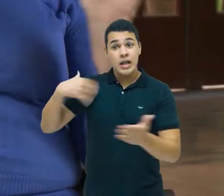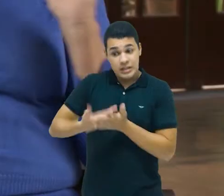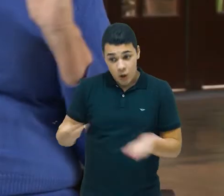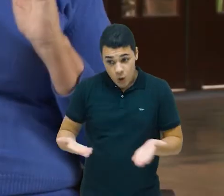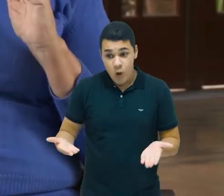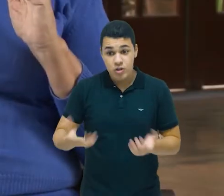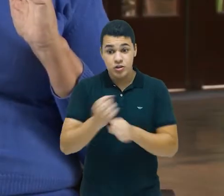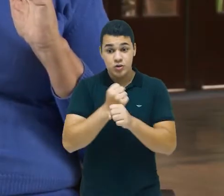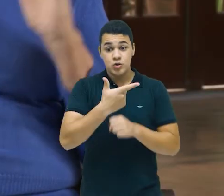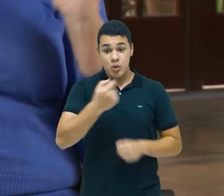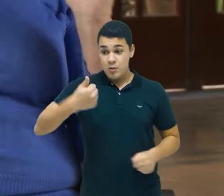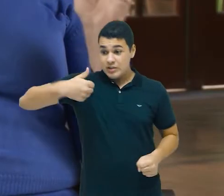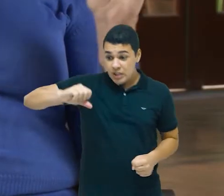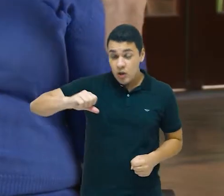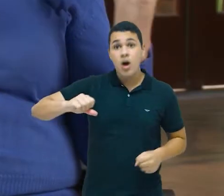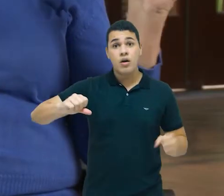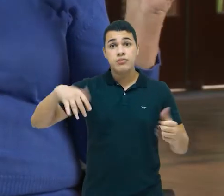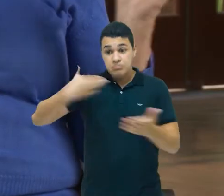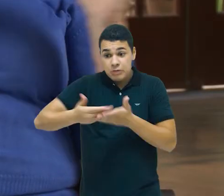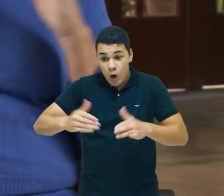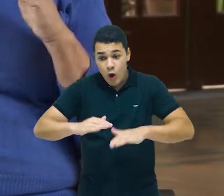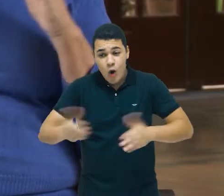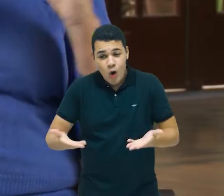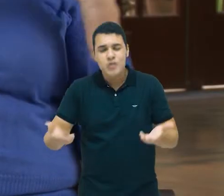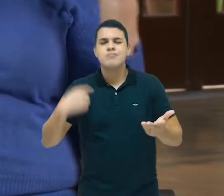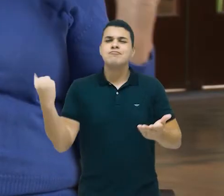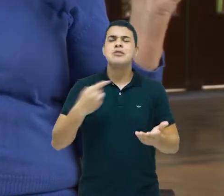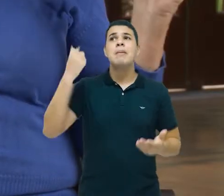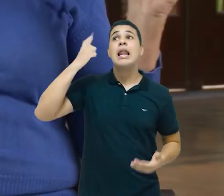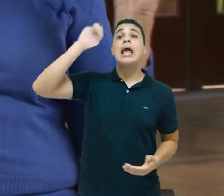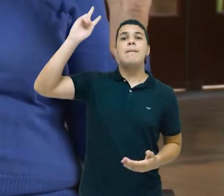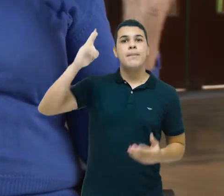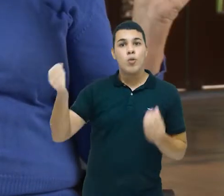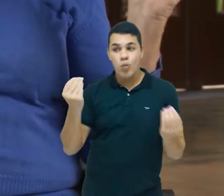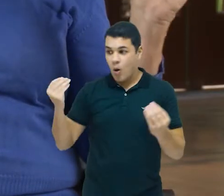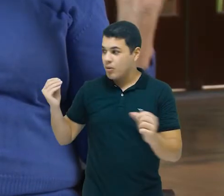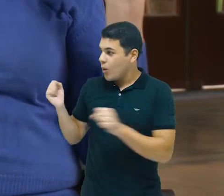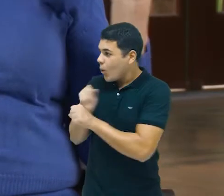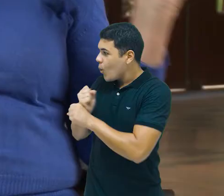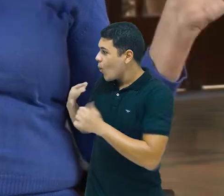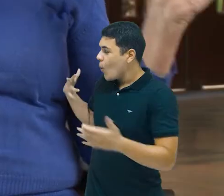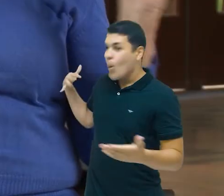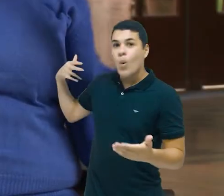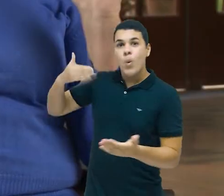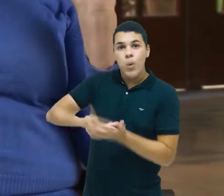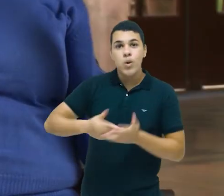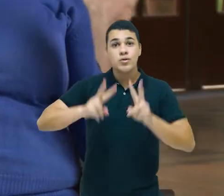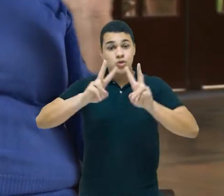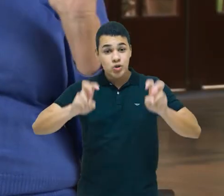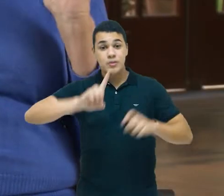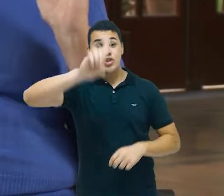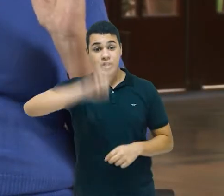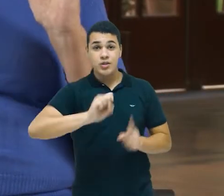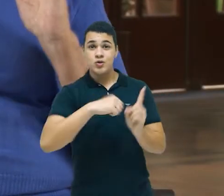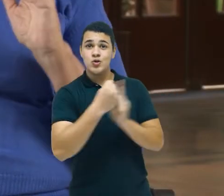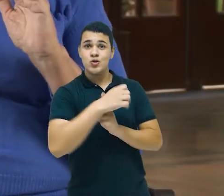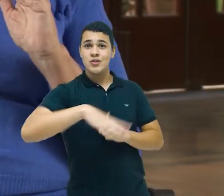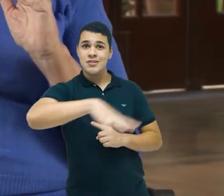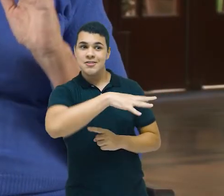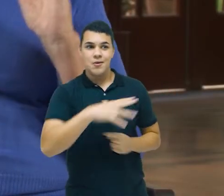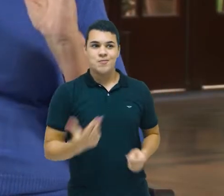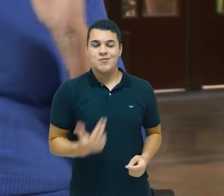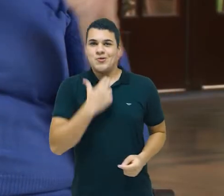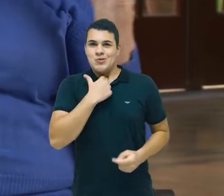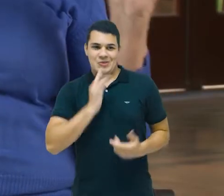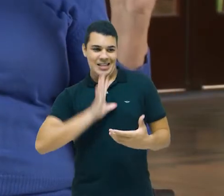estamos no ano 2019. Veja, olha a duração desse debate de direito social não cabe no